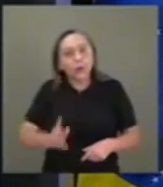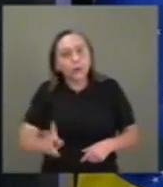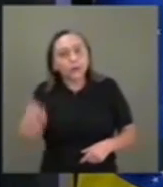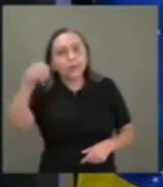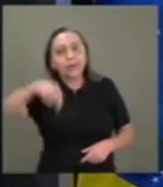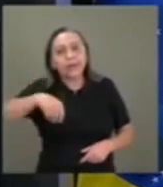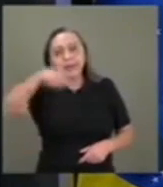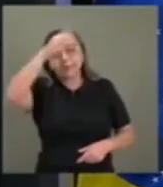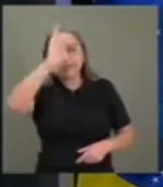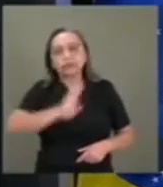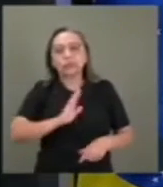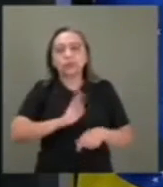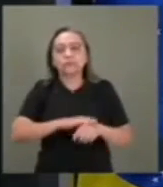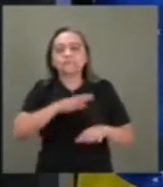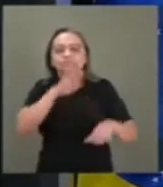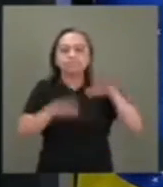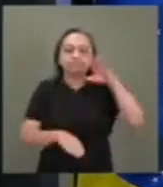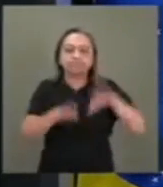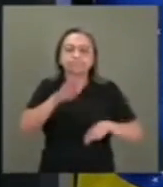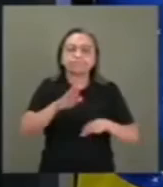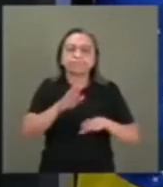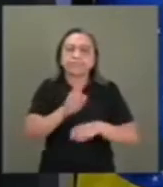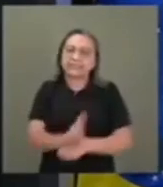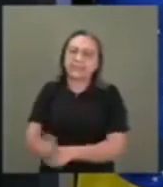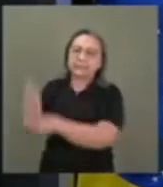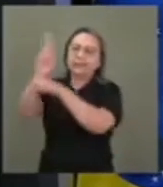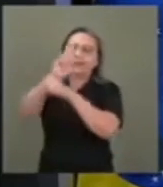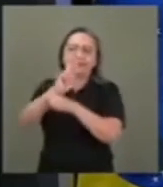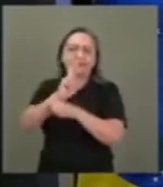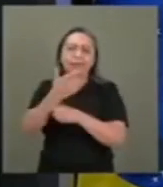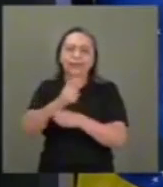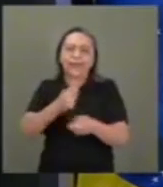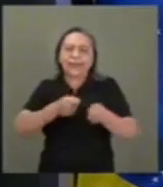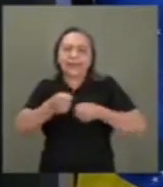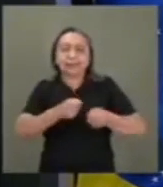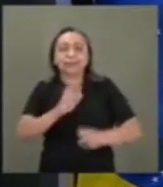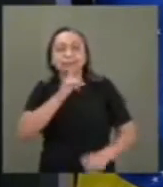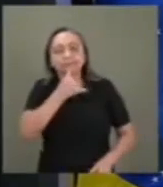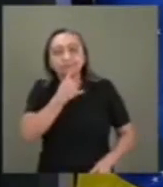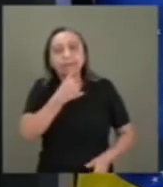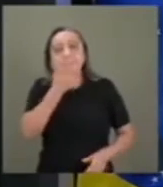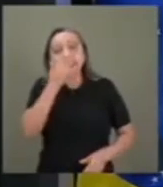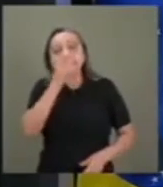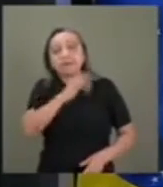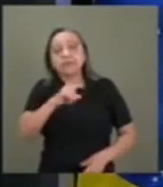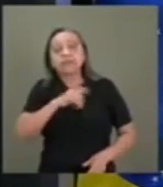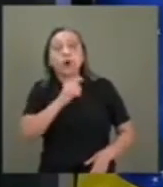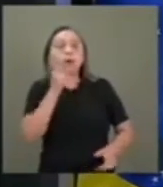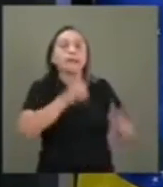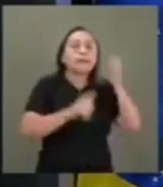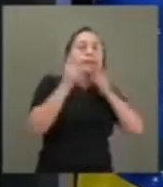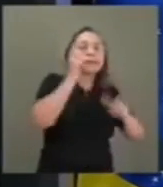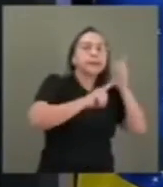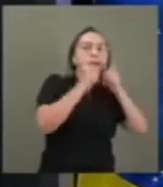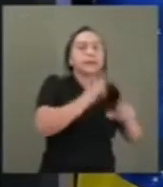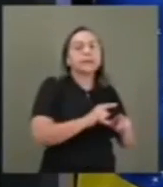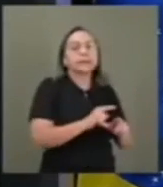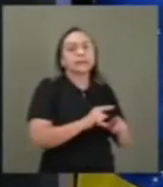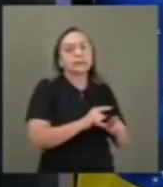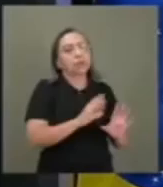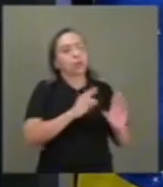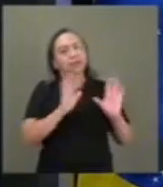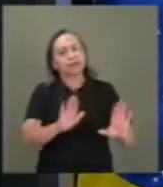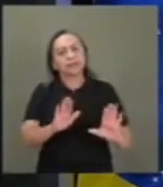país os desequilíbrios interregionais. Lamentavelmente, me parece que vai ter só o ganha-ganha. E não é por aí.